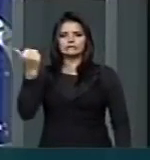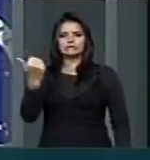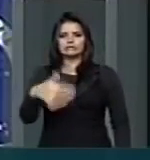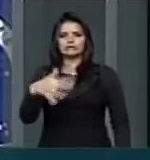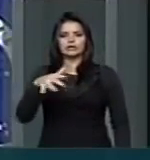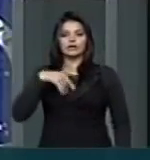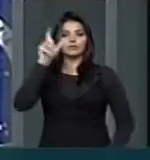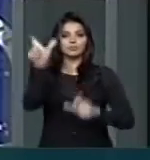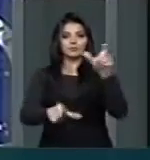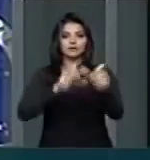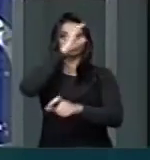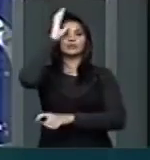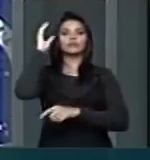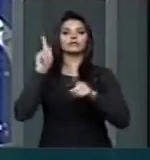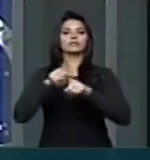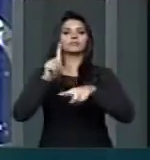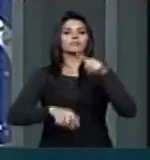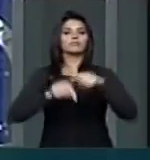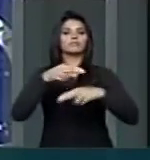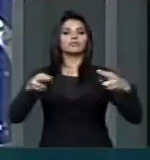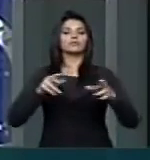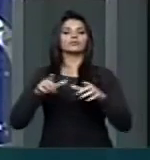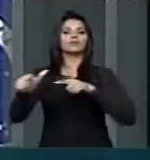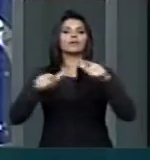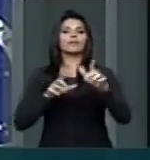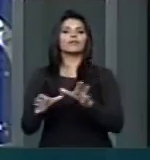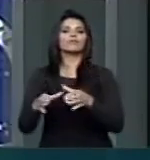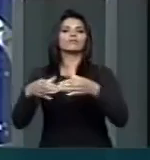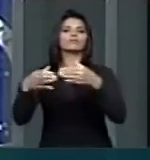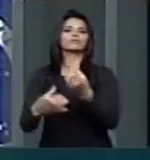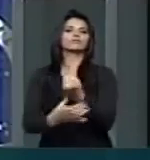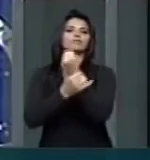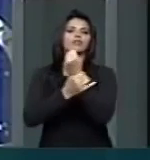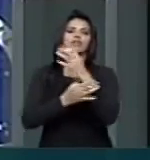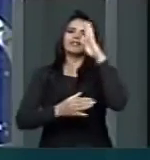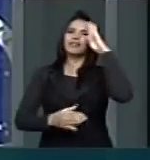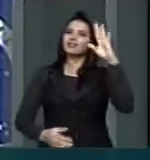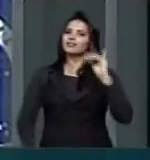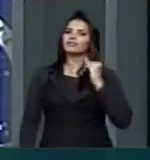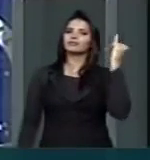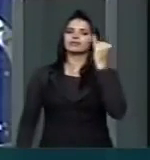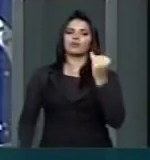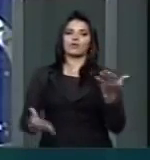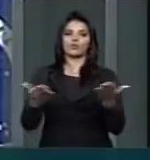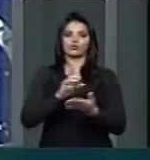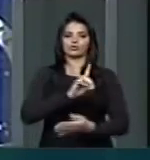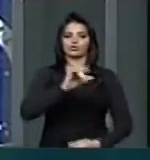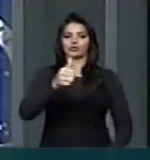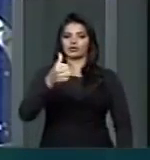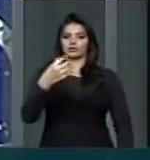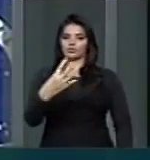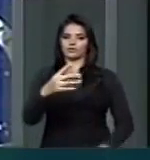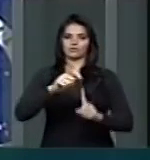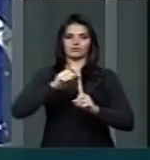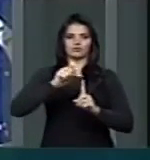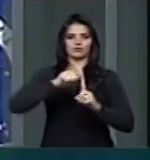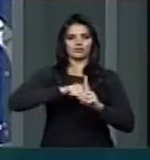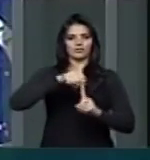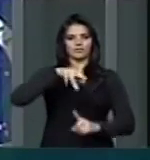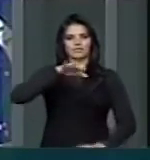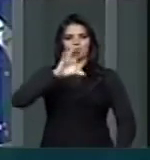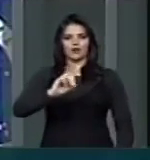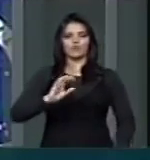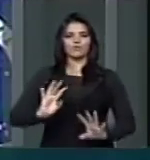fazem da atividade securitária algo absolutamente essencial. Hoje, 14 de maio, comemora-se o Dia